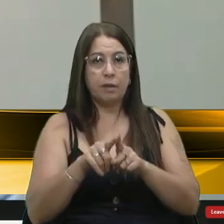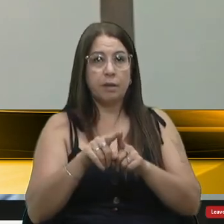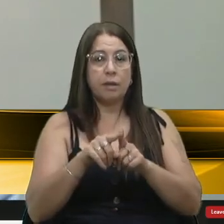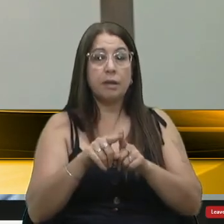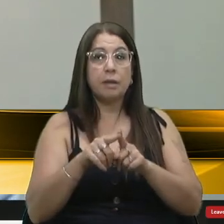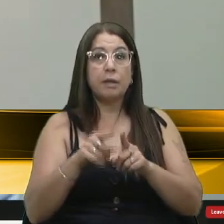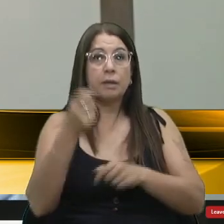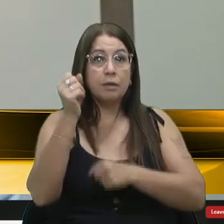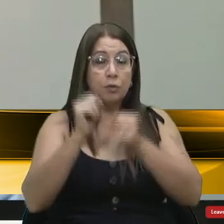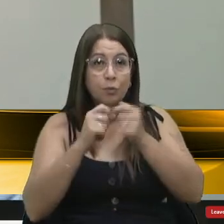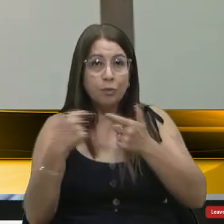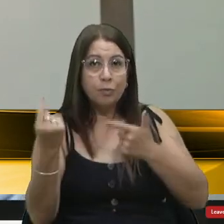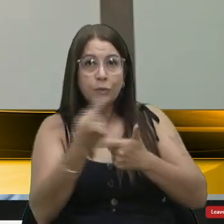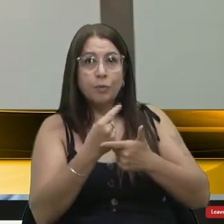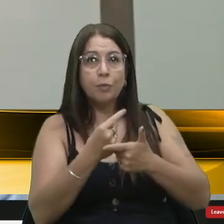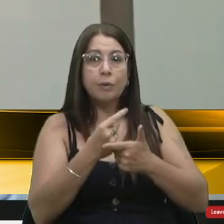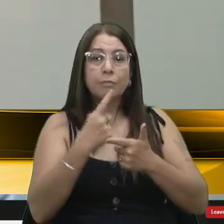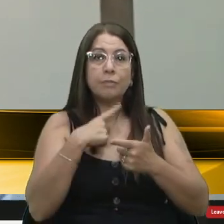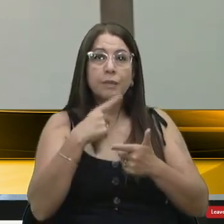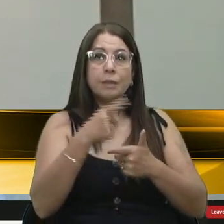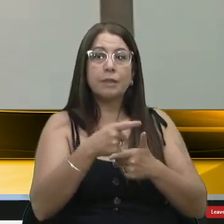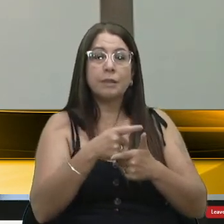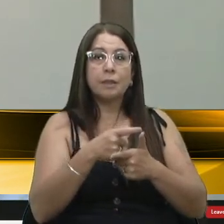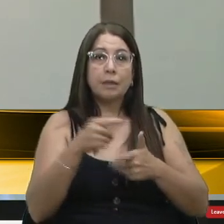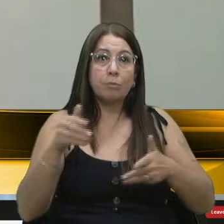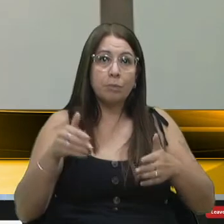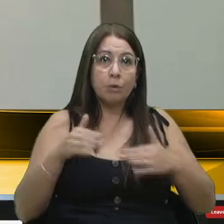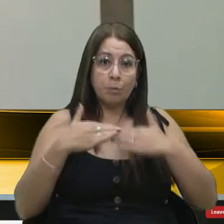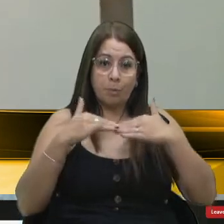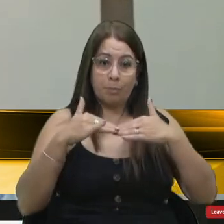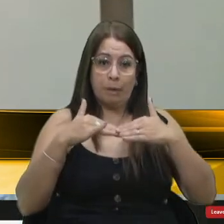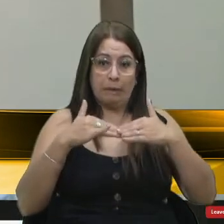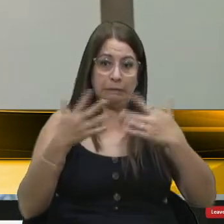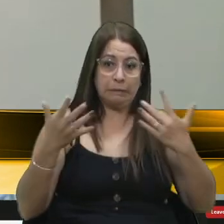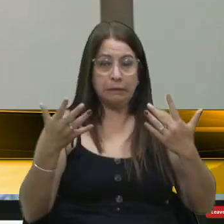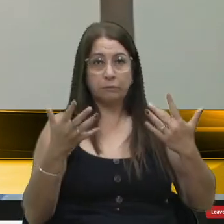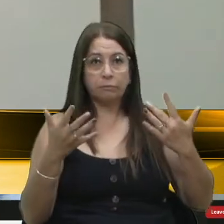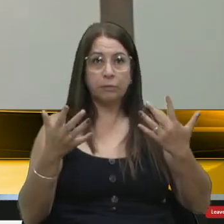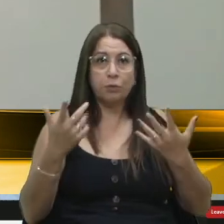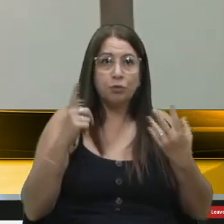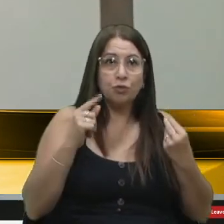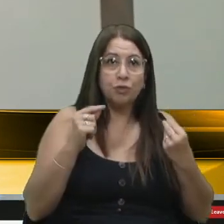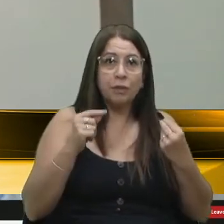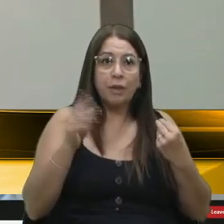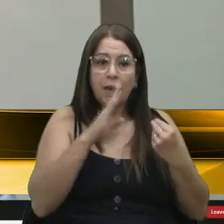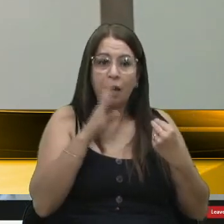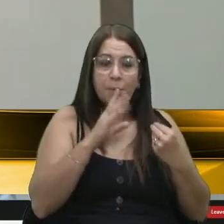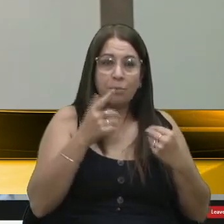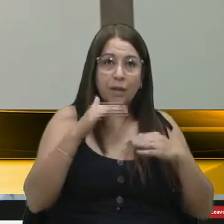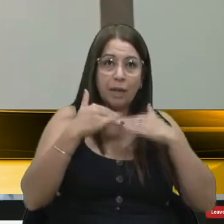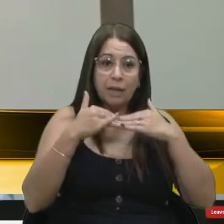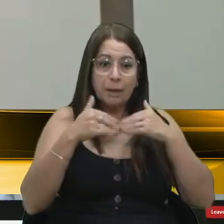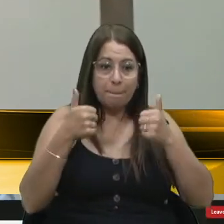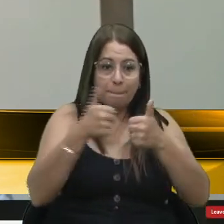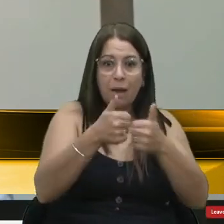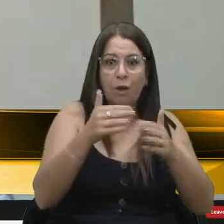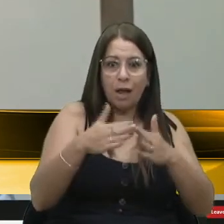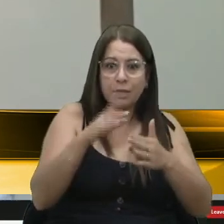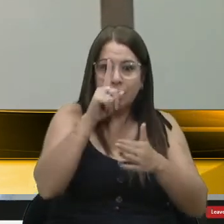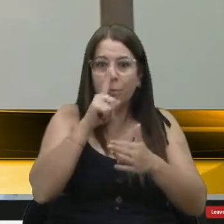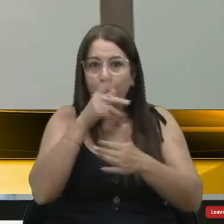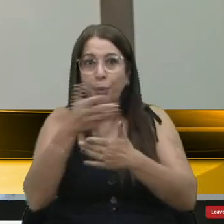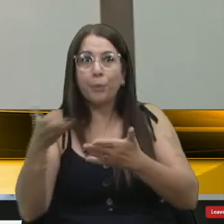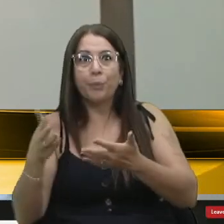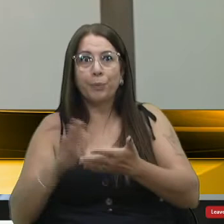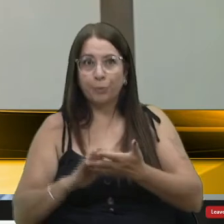famílias que quando passavam uma carreta tinha que tirar os pés pra dentro de casa porque senão uma carreta passava por cima.